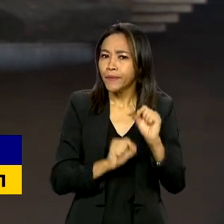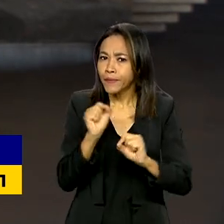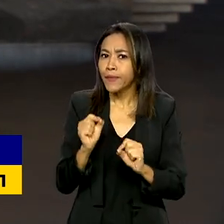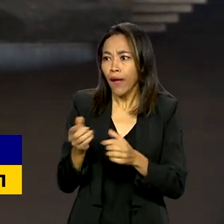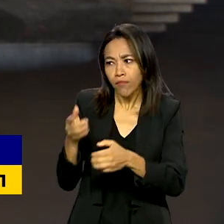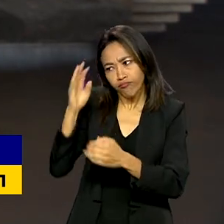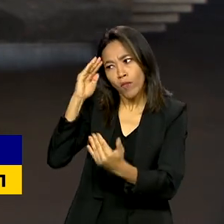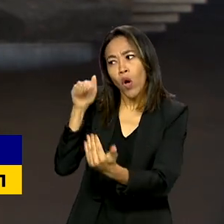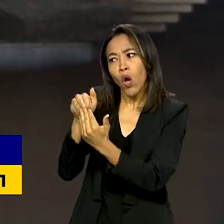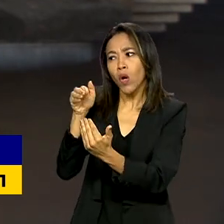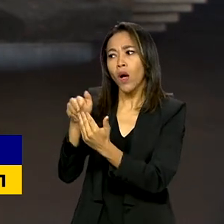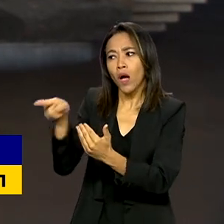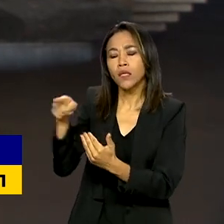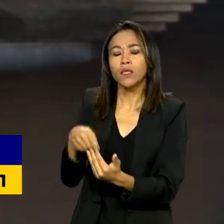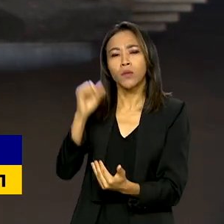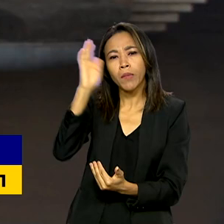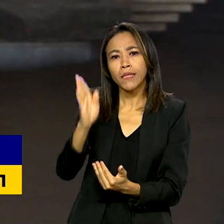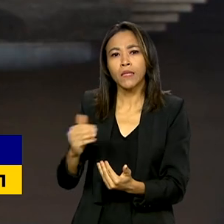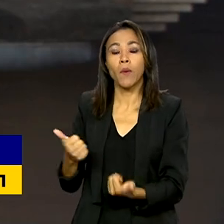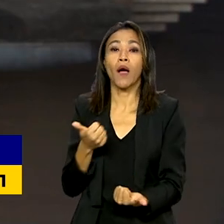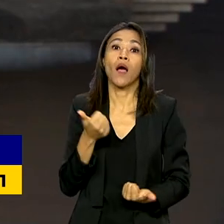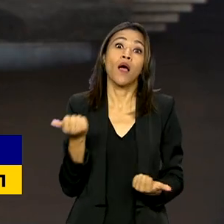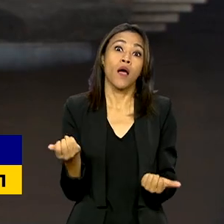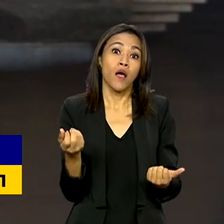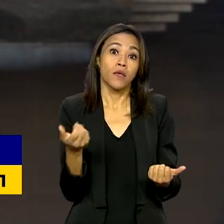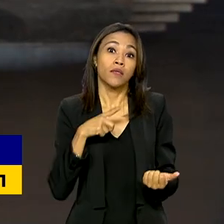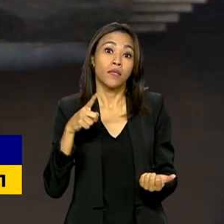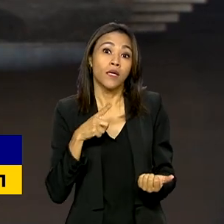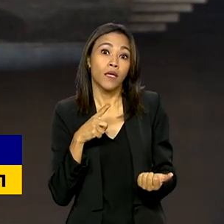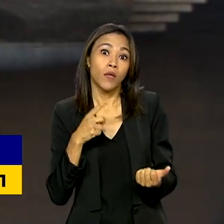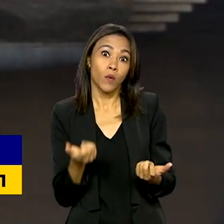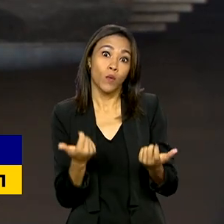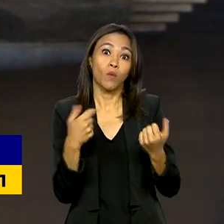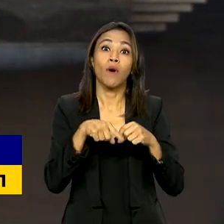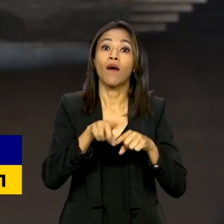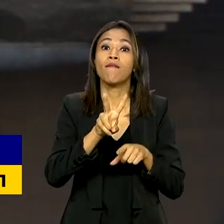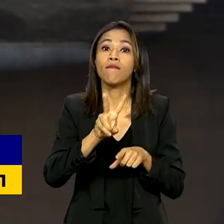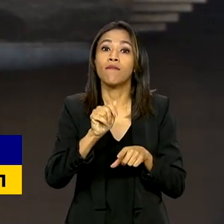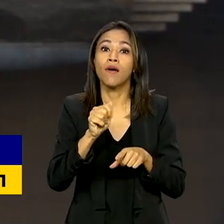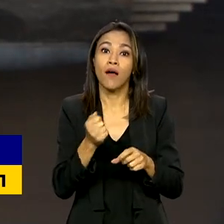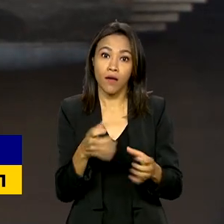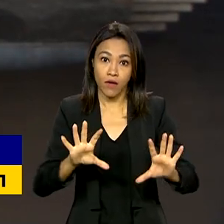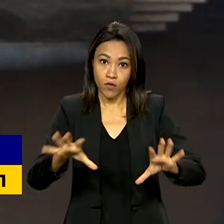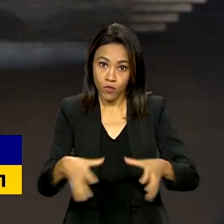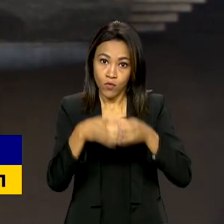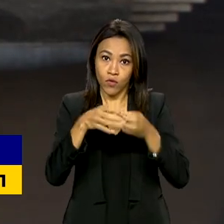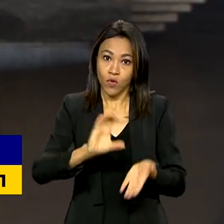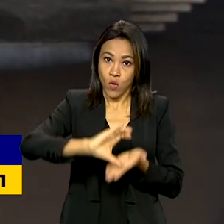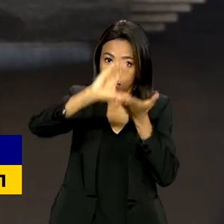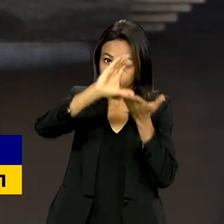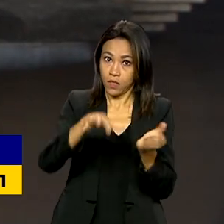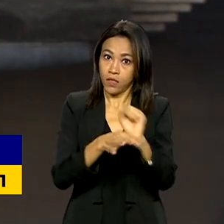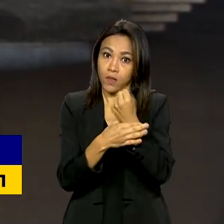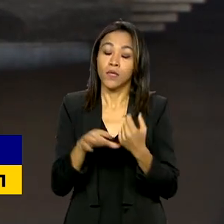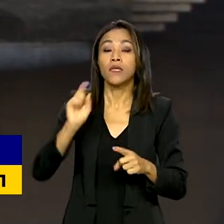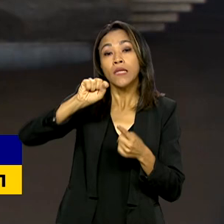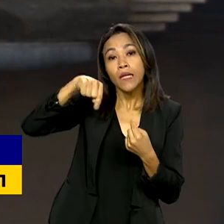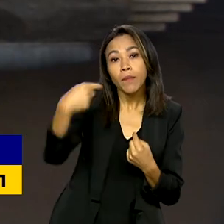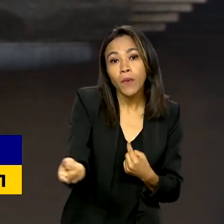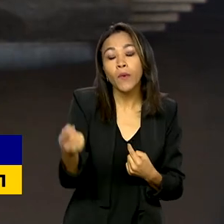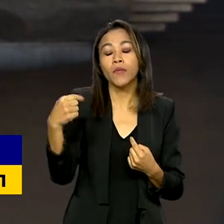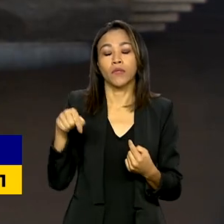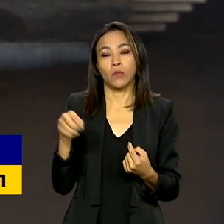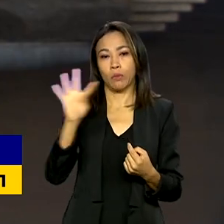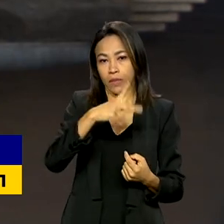permanente no Conselho de Segurança da Organização das Nações Unidas e Reformada. Depois desse encontro aqui no Palácio do Itamaraty, o presidente Lula